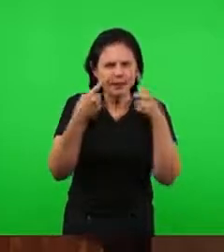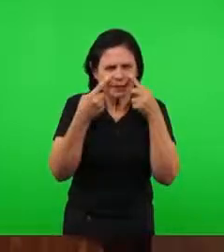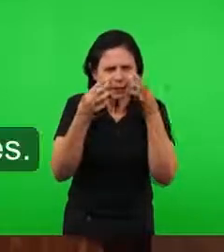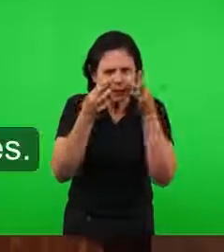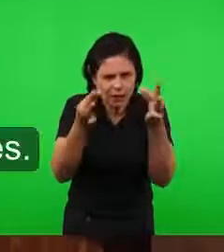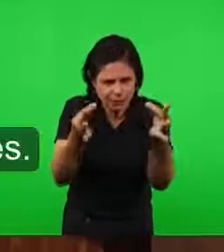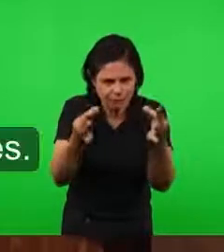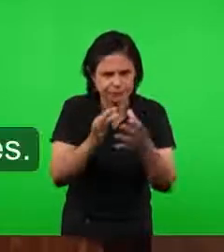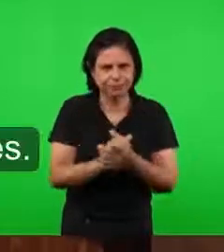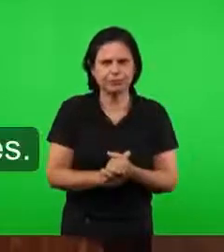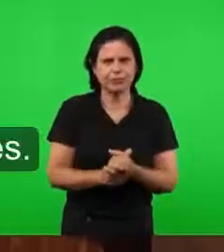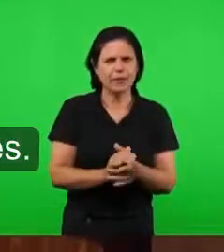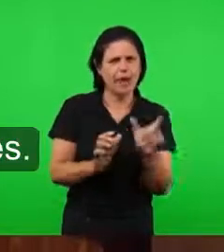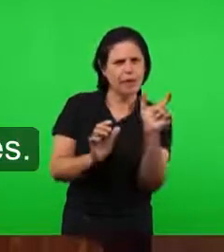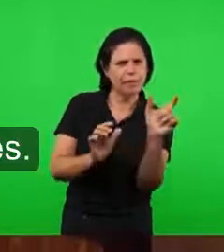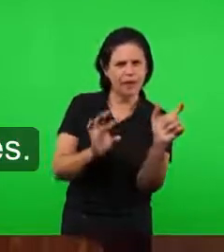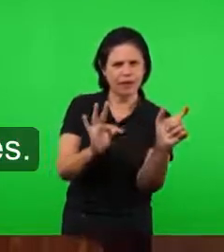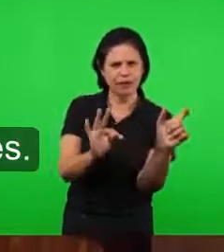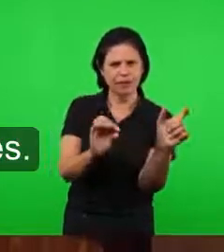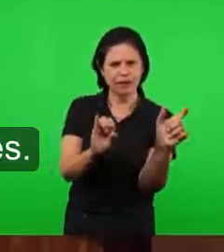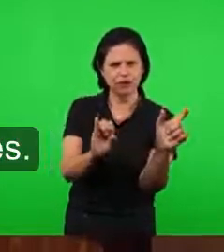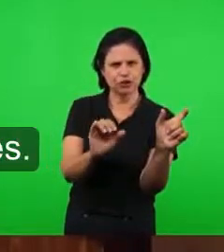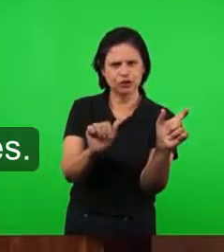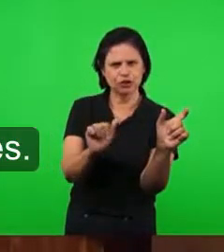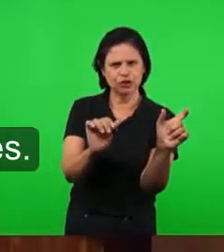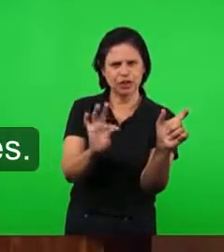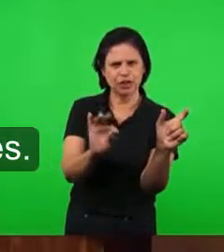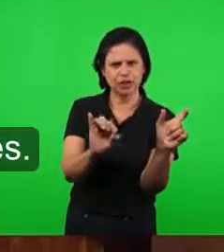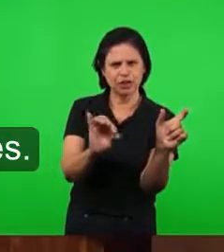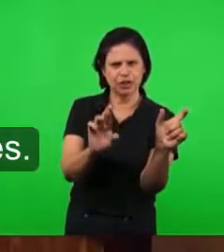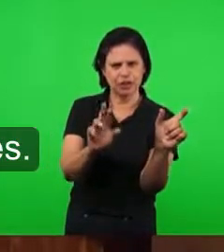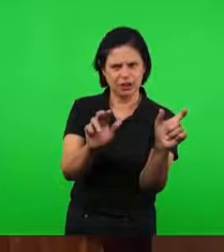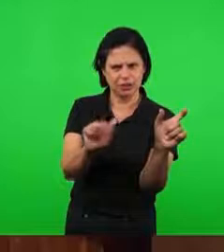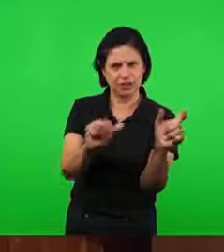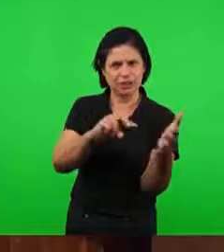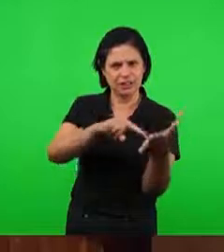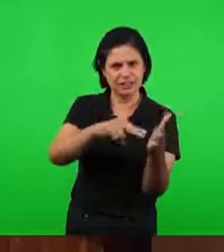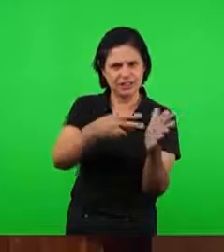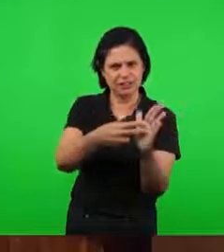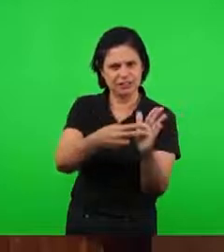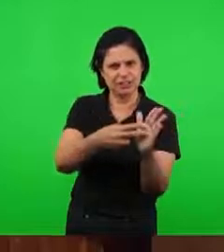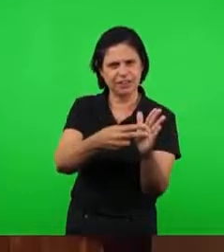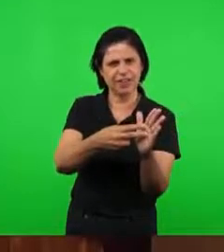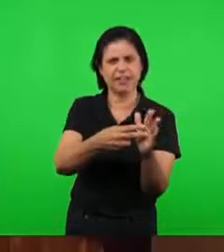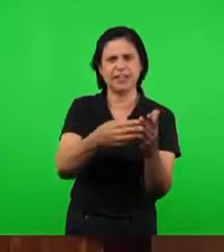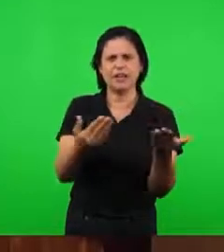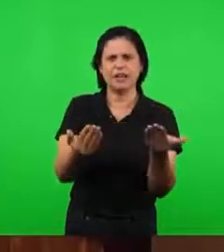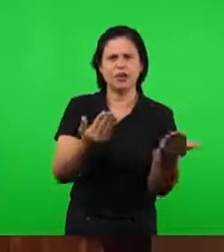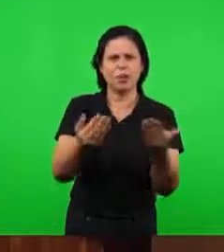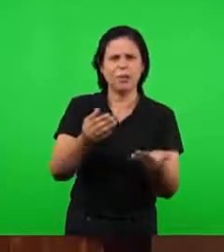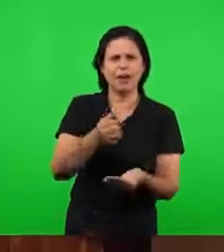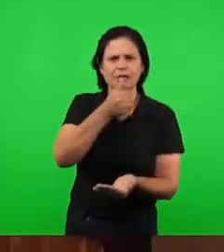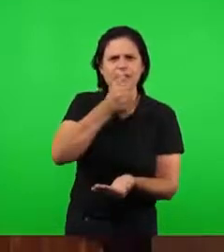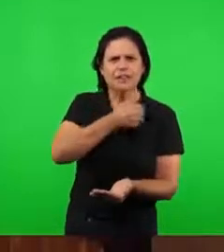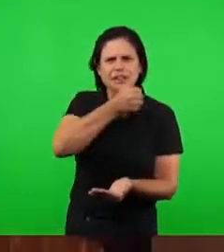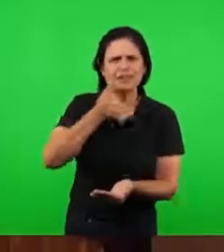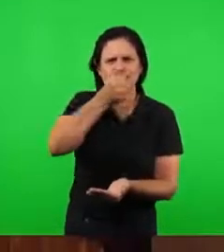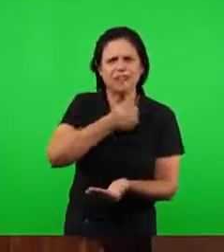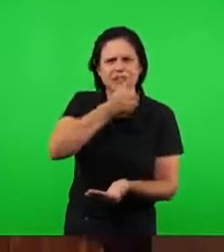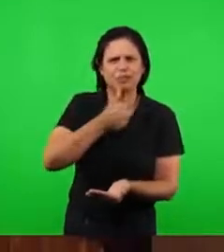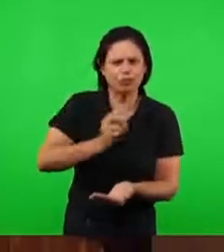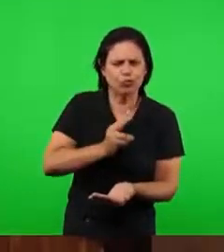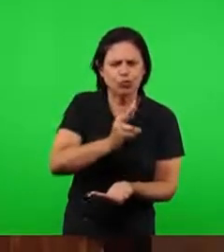Tiatira. A palavra Tiatira quer dizer sacrifícios contínuos. Na verdade, que a igreja fez?